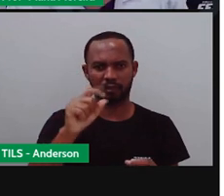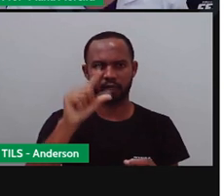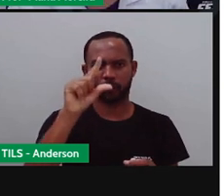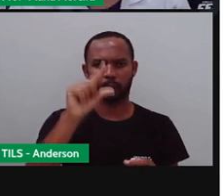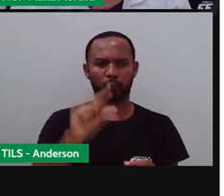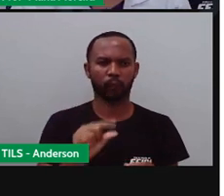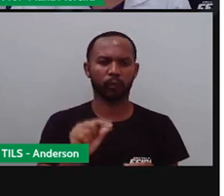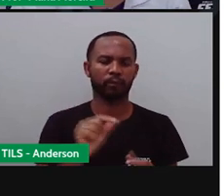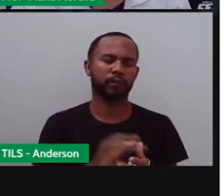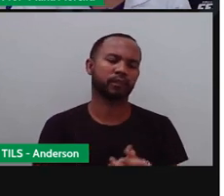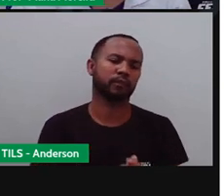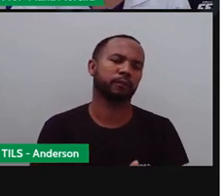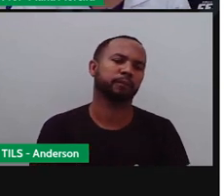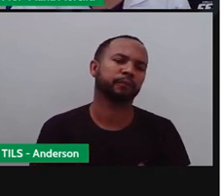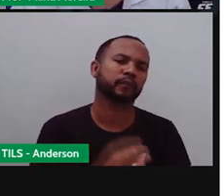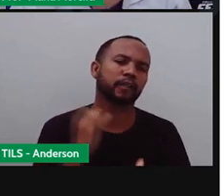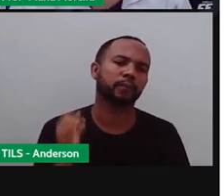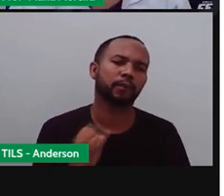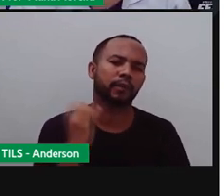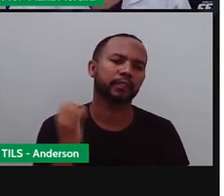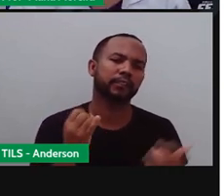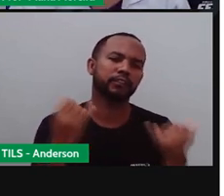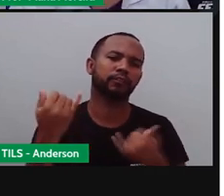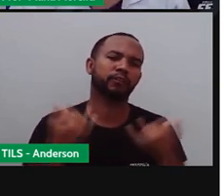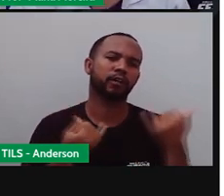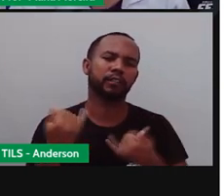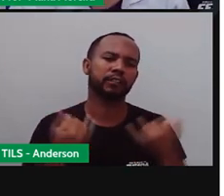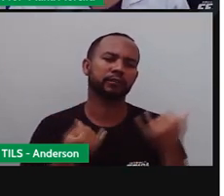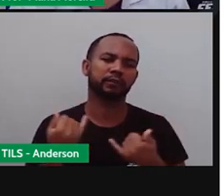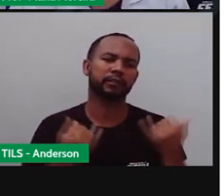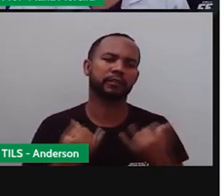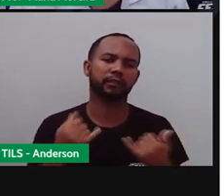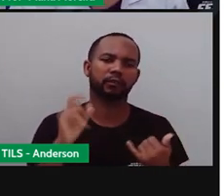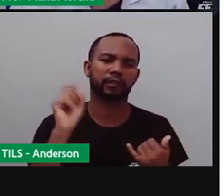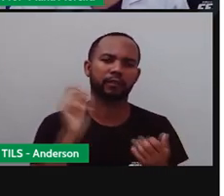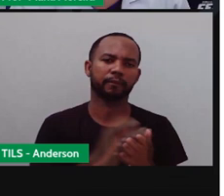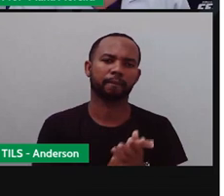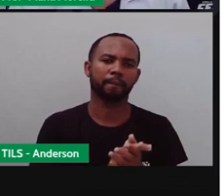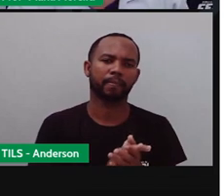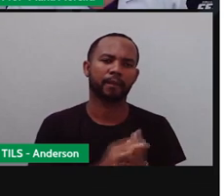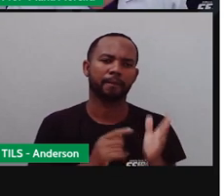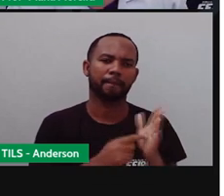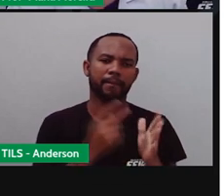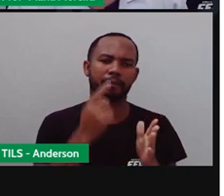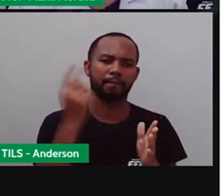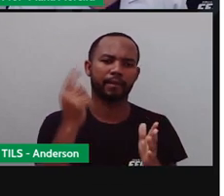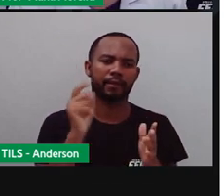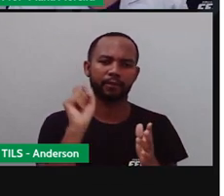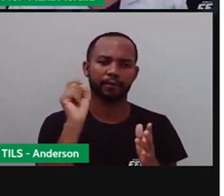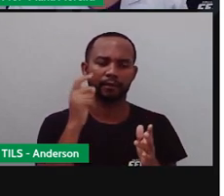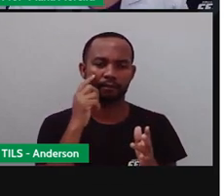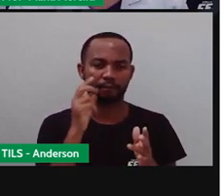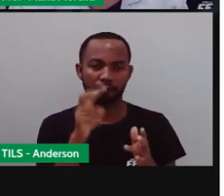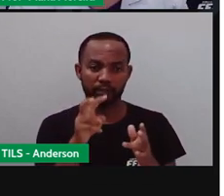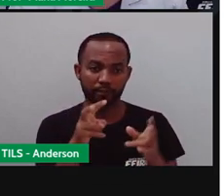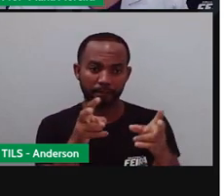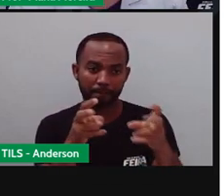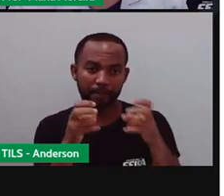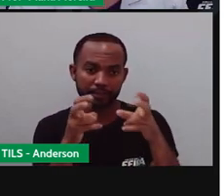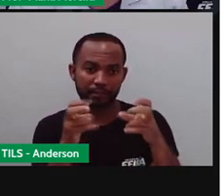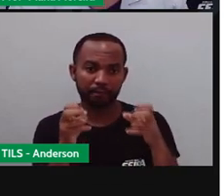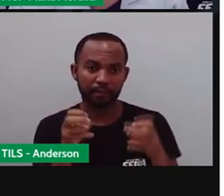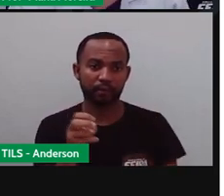é importante aqui nessa informação? É isso? Bom, vamos descobrir. Primeiro aqui, você observou uma diminuição de